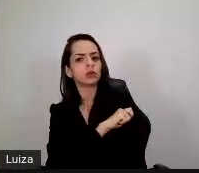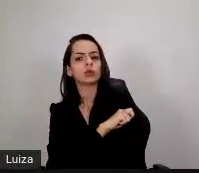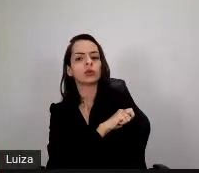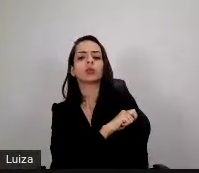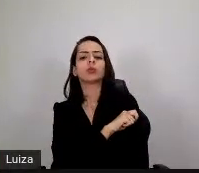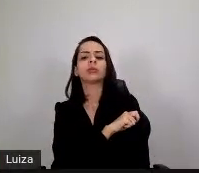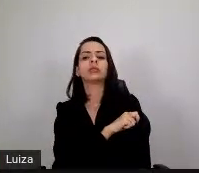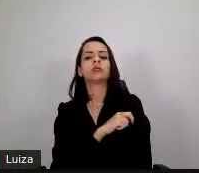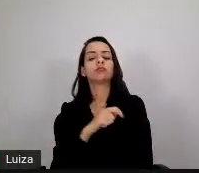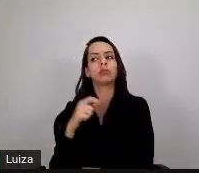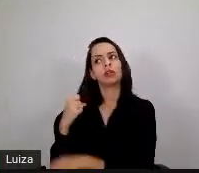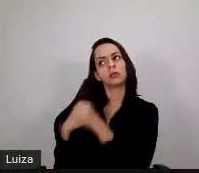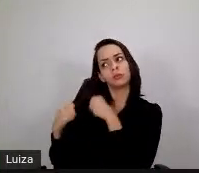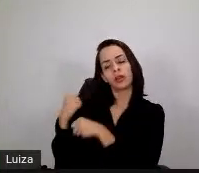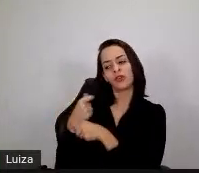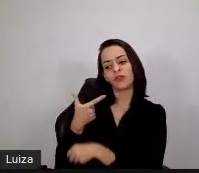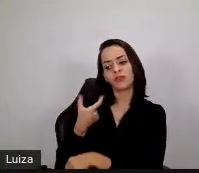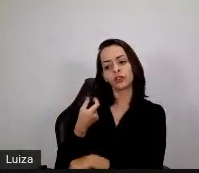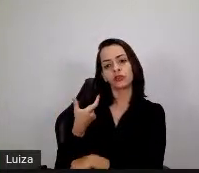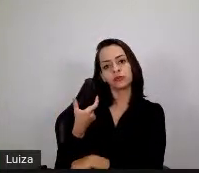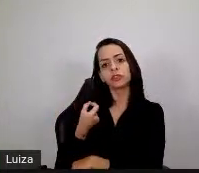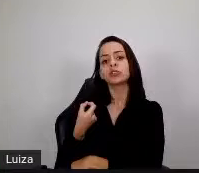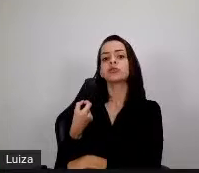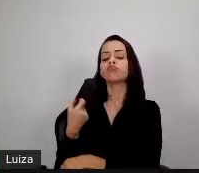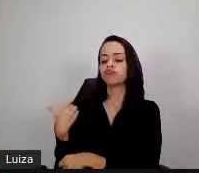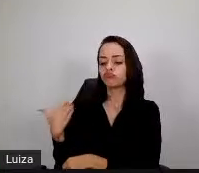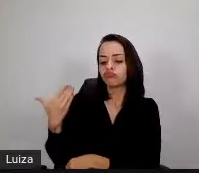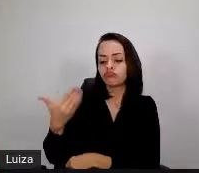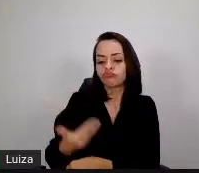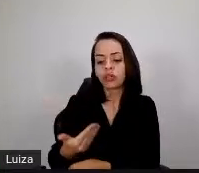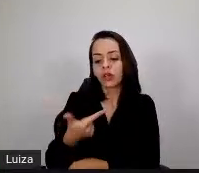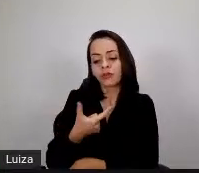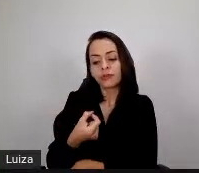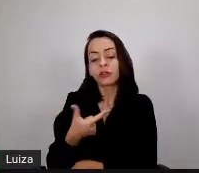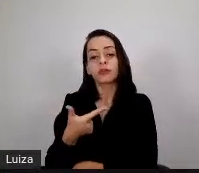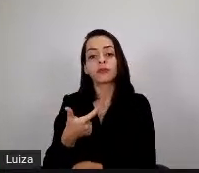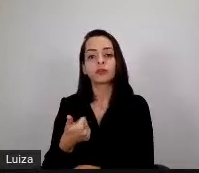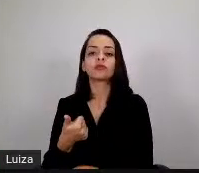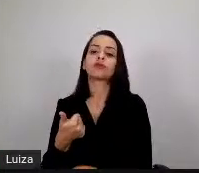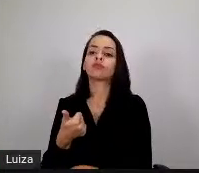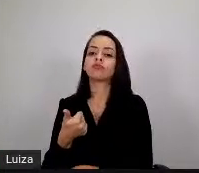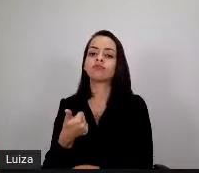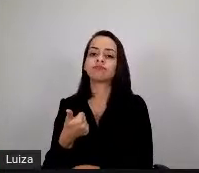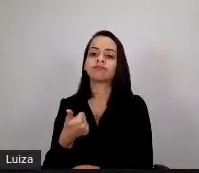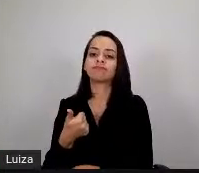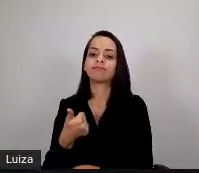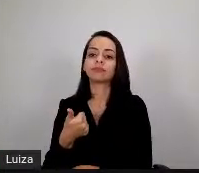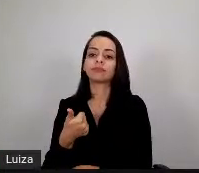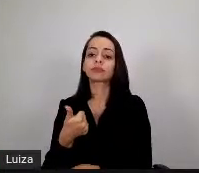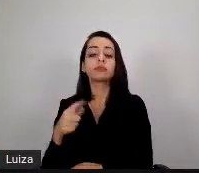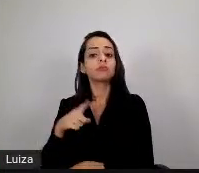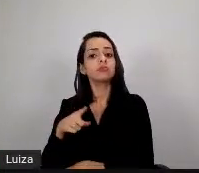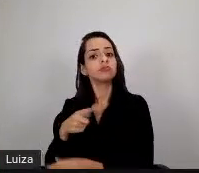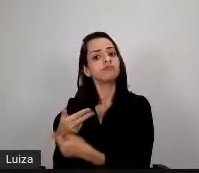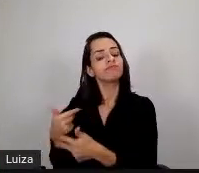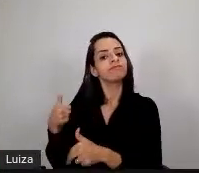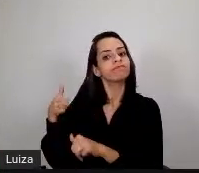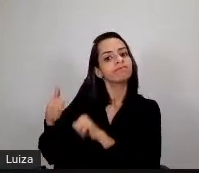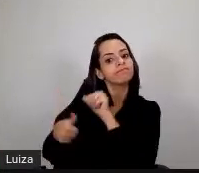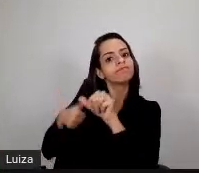e agora em continuidade em 2021. E de todas as mudanças